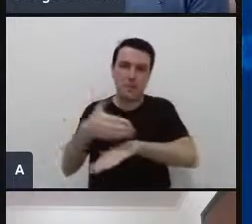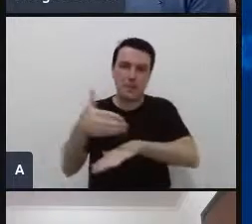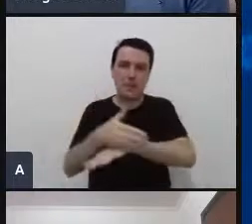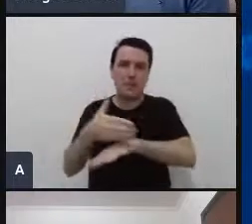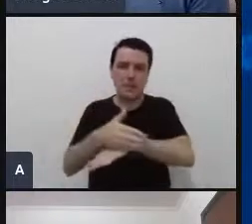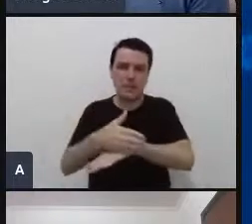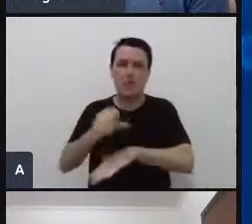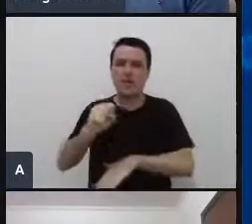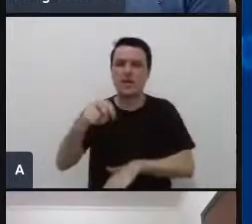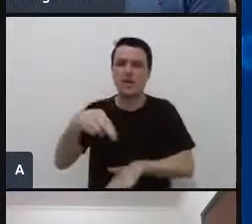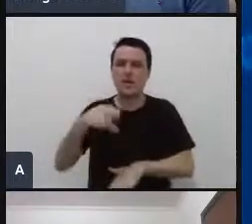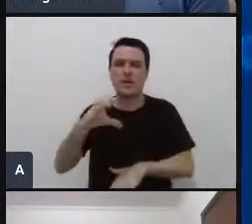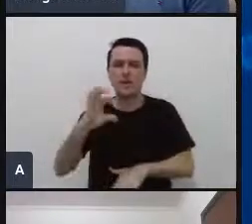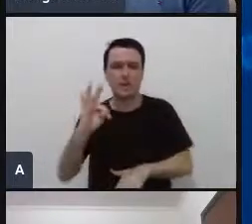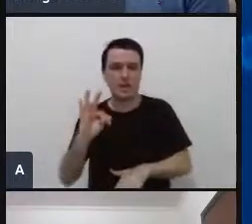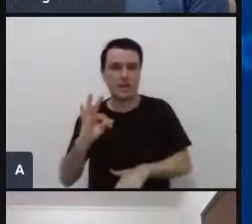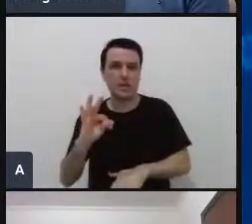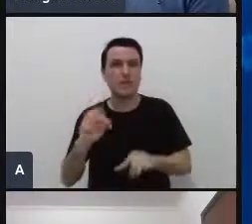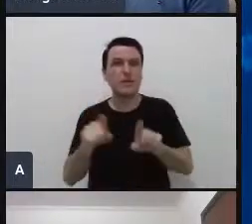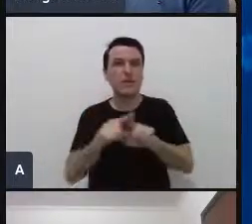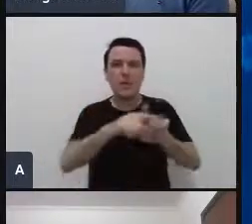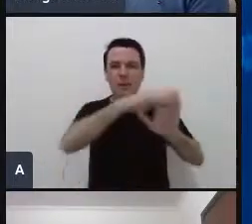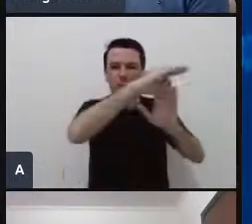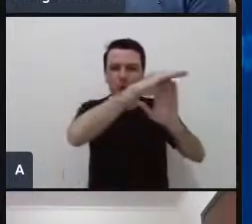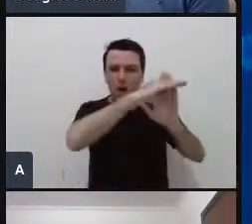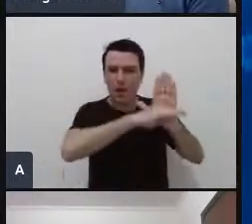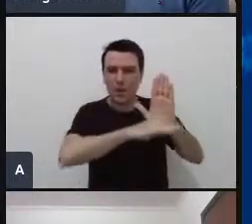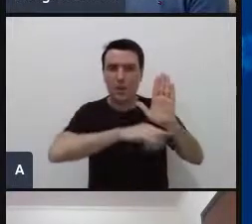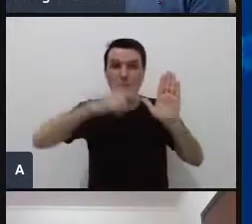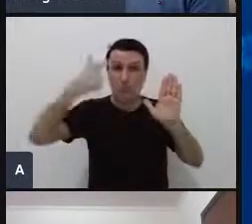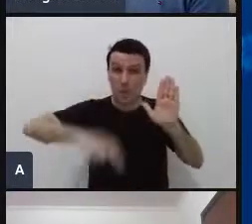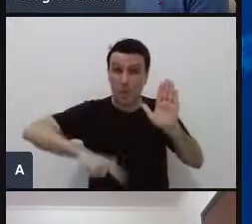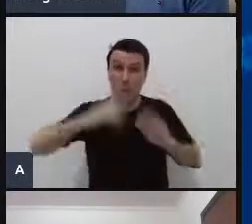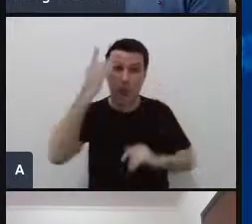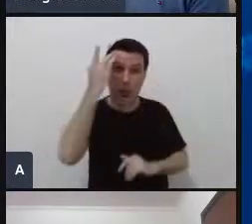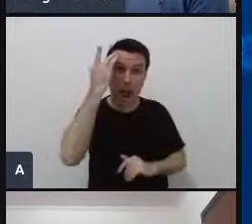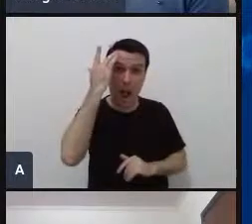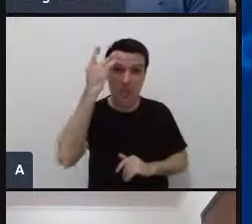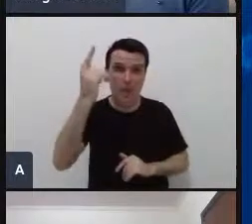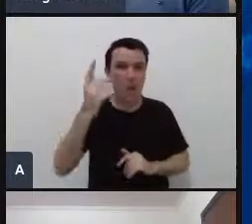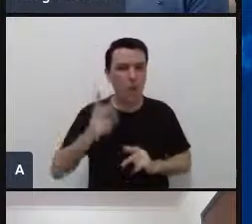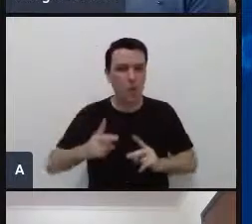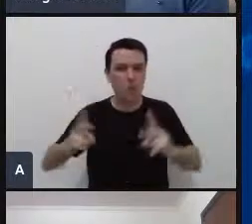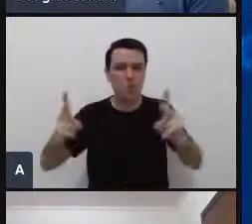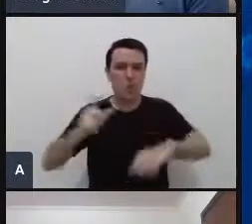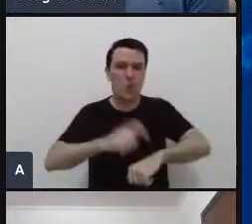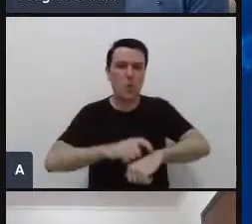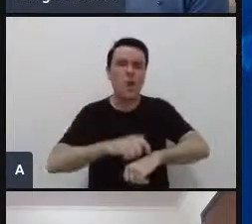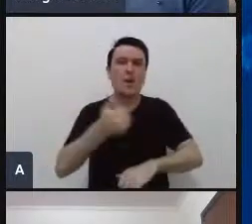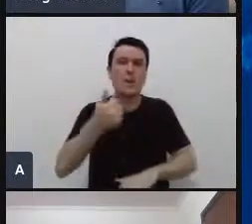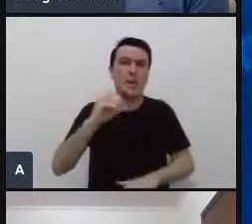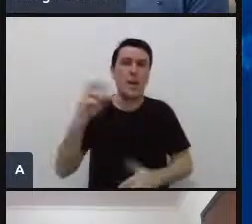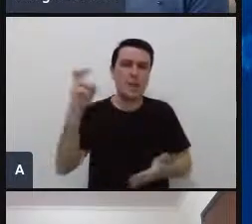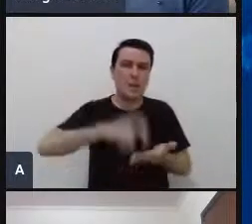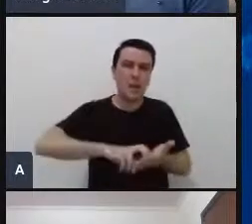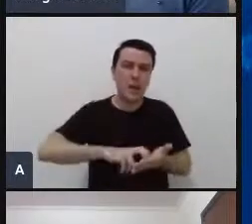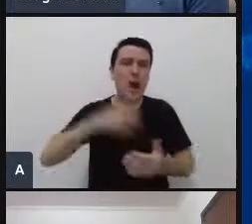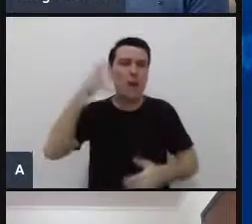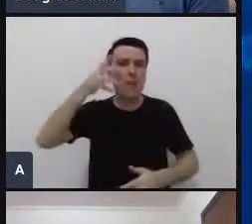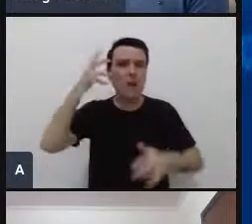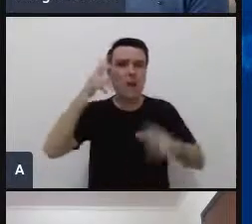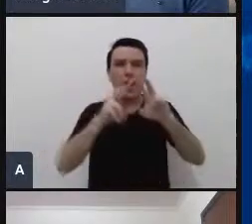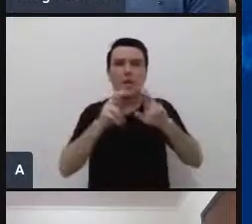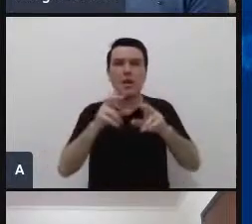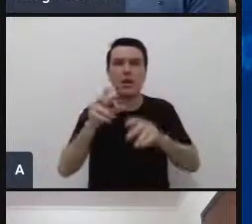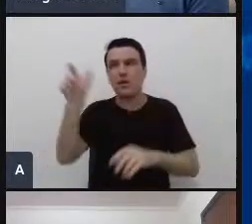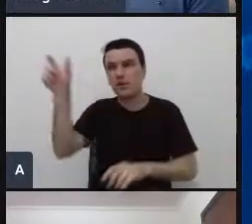falando ainda da programação reforçando amanhã continuamos a partir das 10h da manhã palestra com o